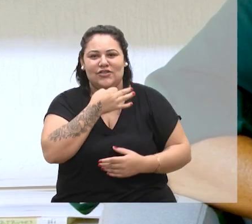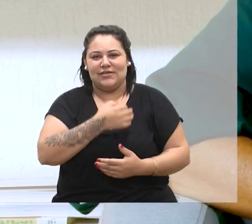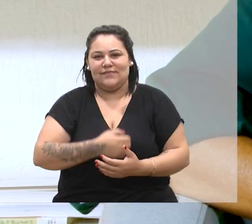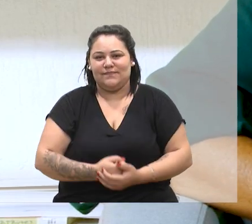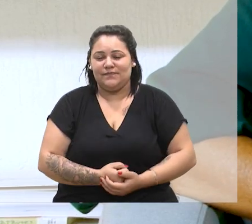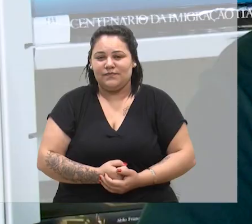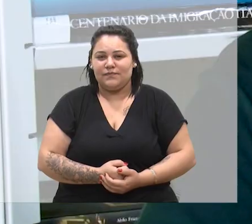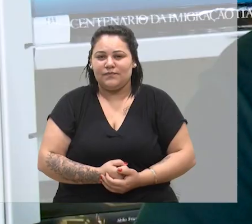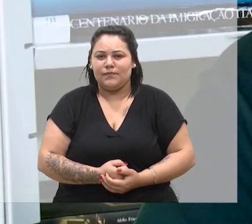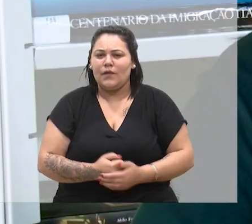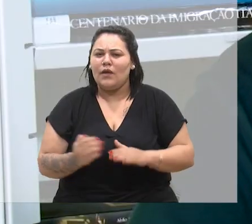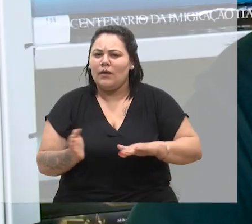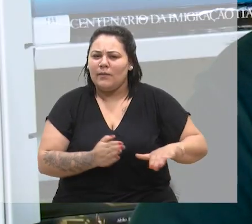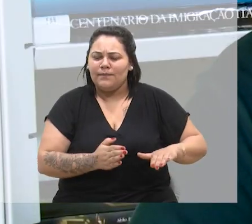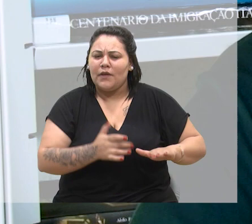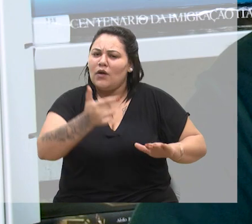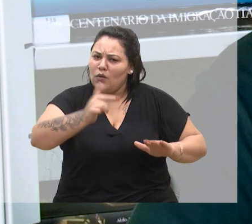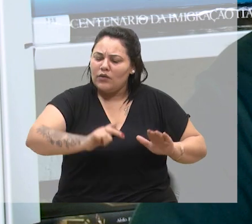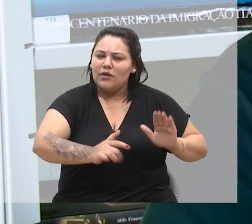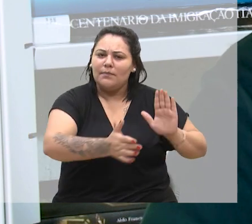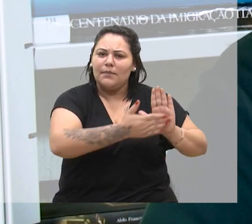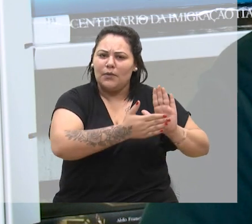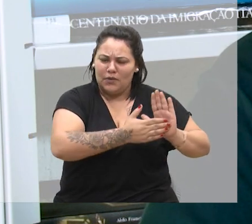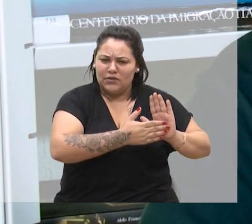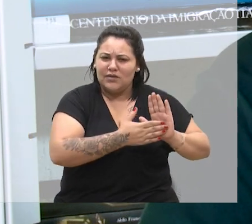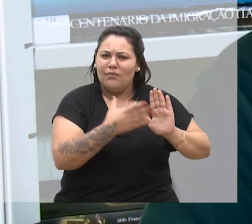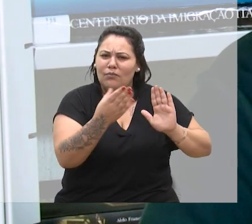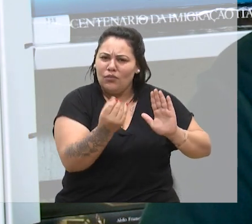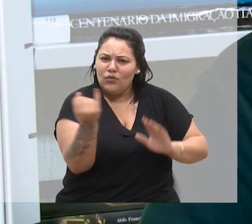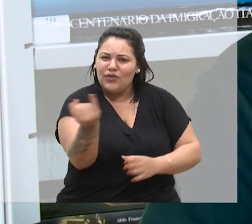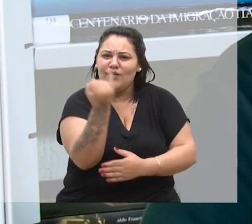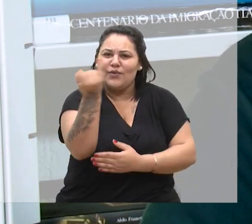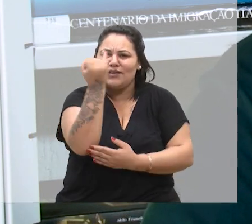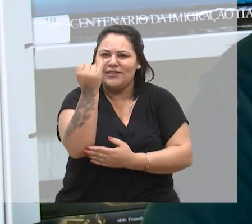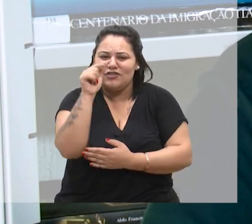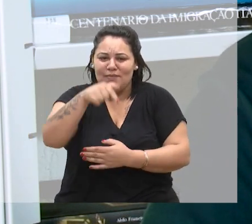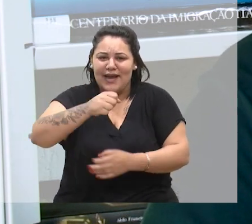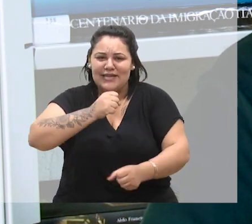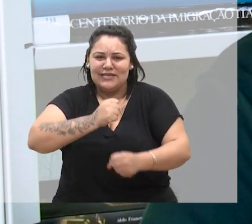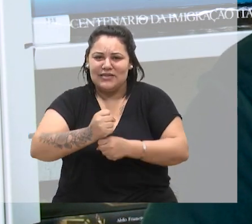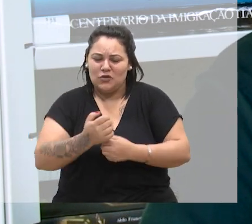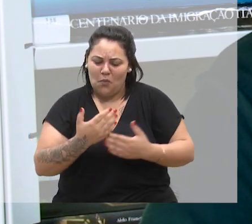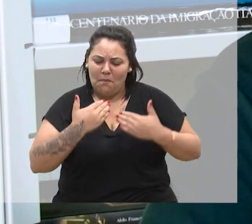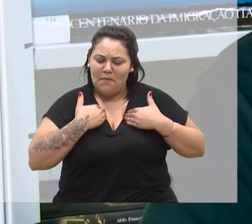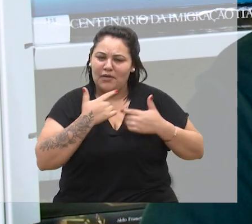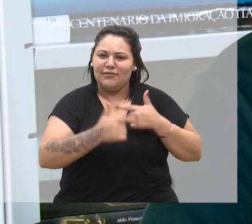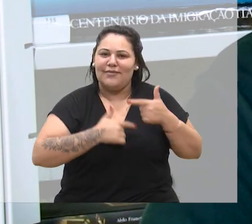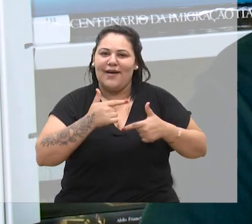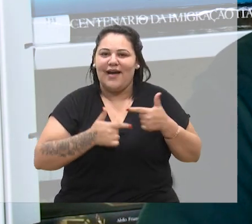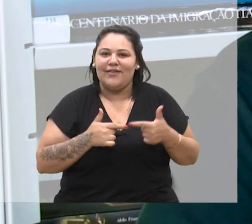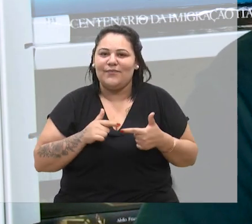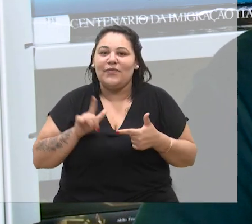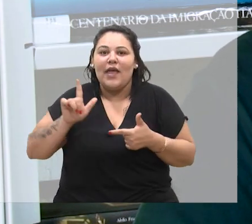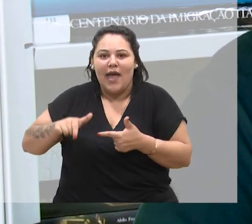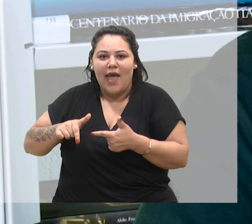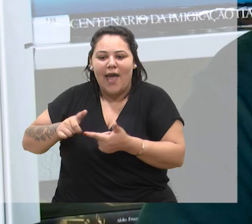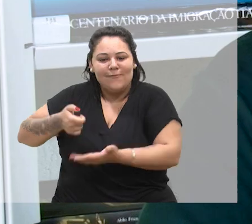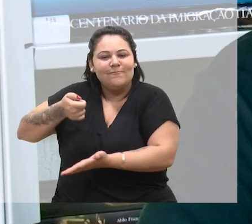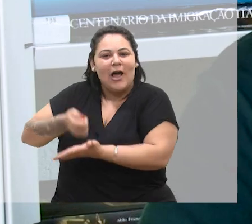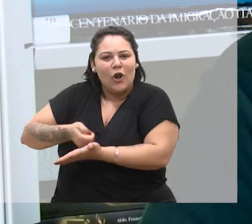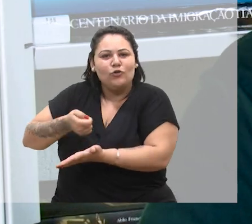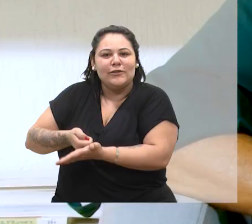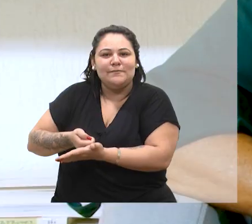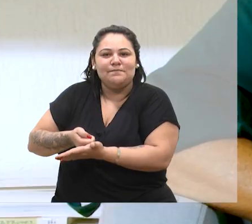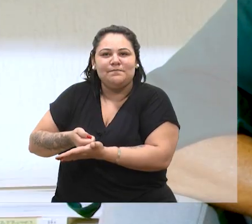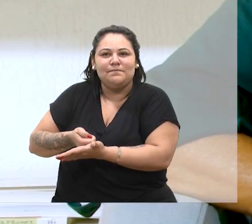nossa cidade. Outra proposta bastante importante para esse ano do meu mandato é a